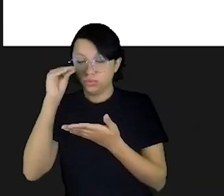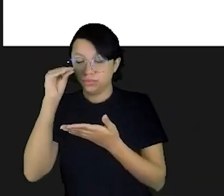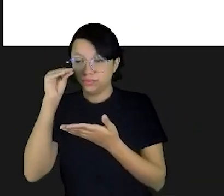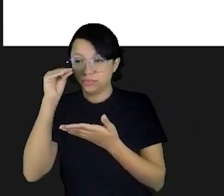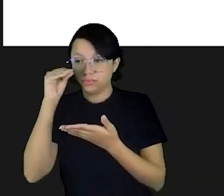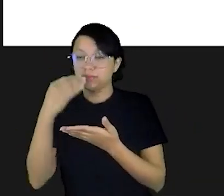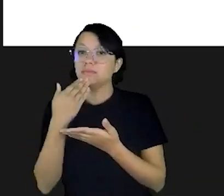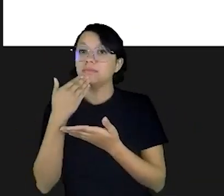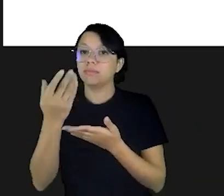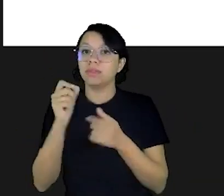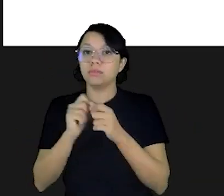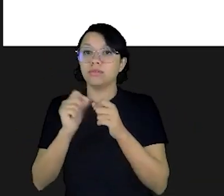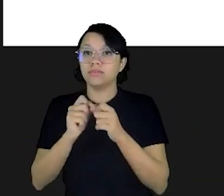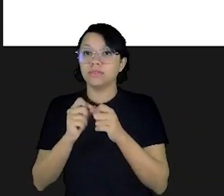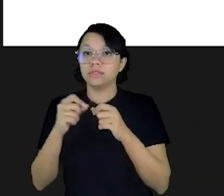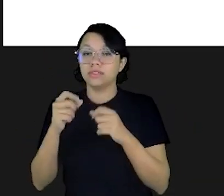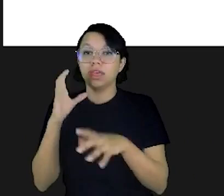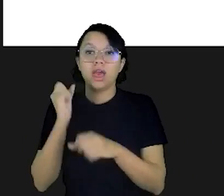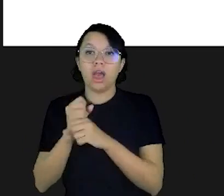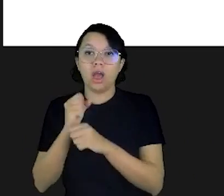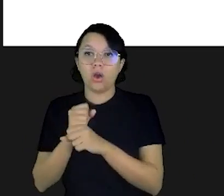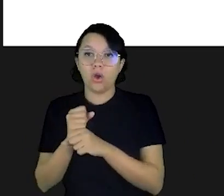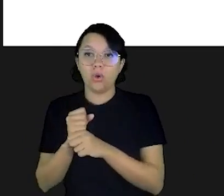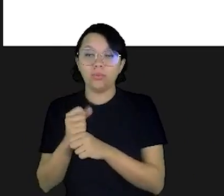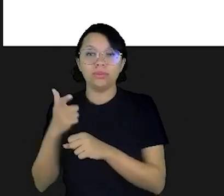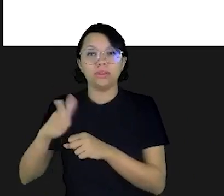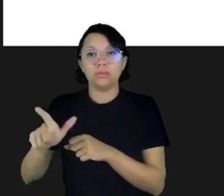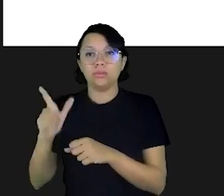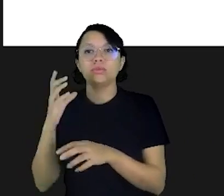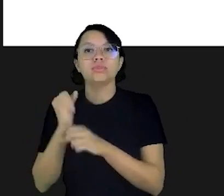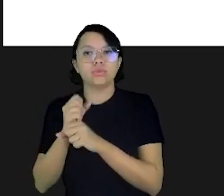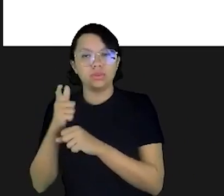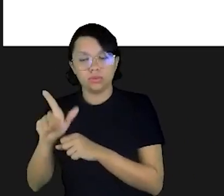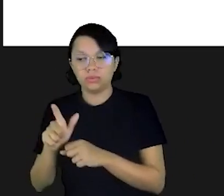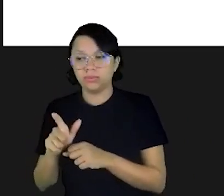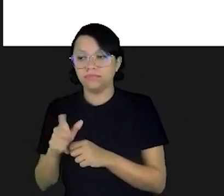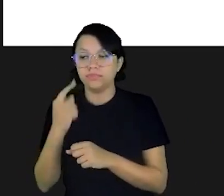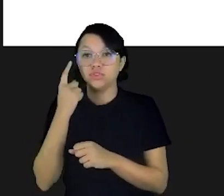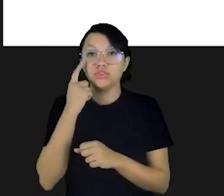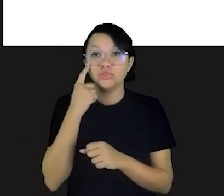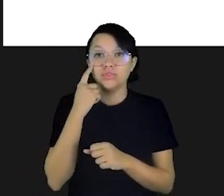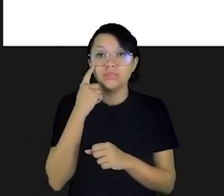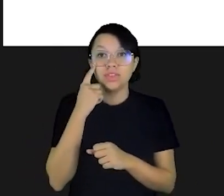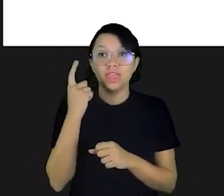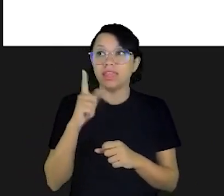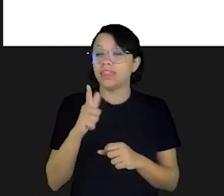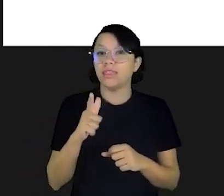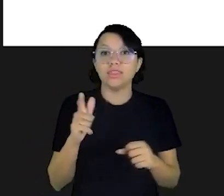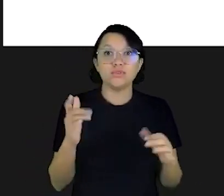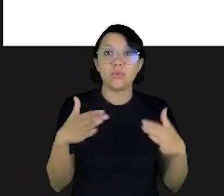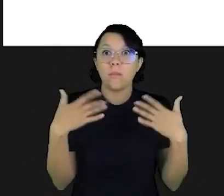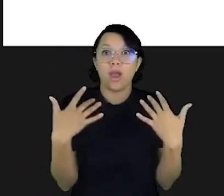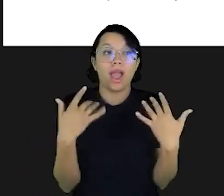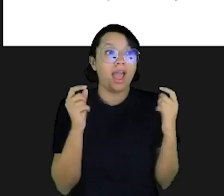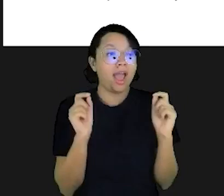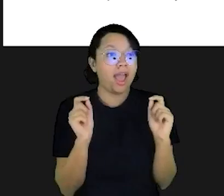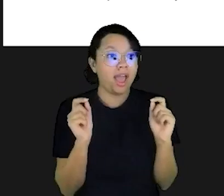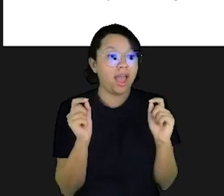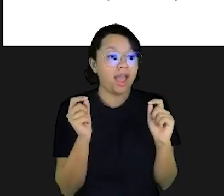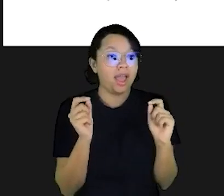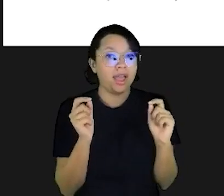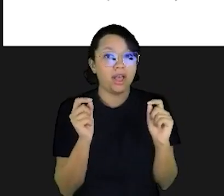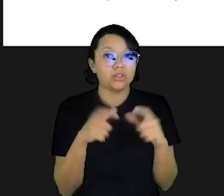fechado e peço para fazer uma conta e depois para fazer a outra conta. E a gente vê, não sem surpresa, que